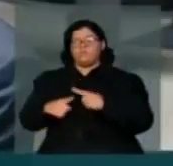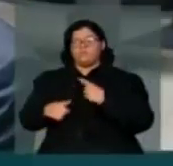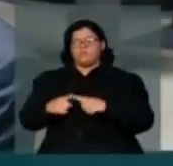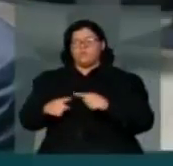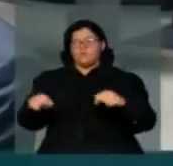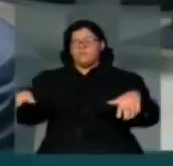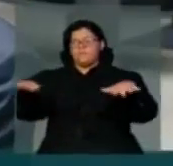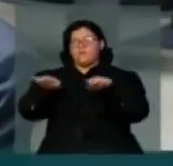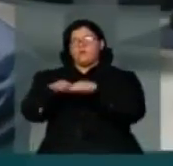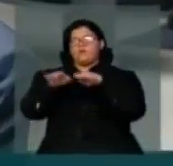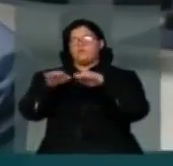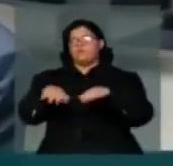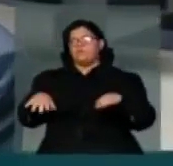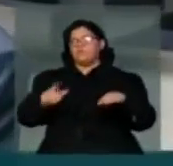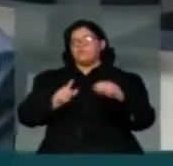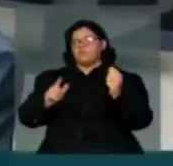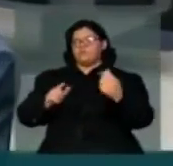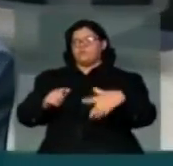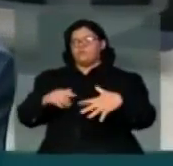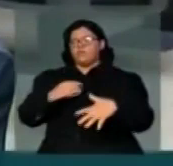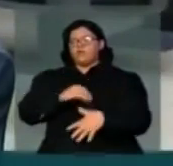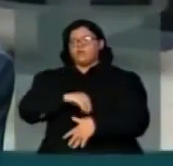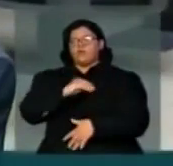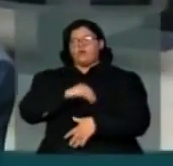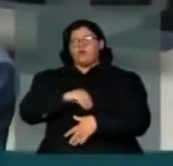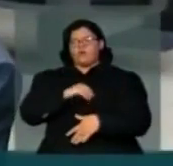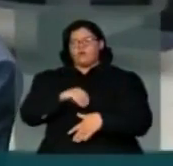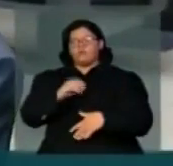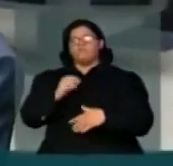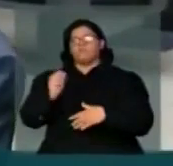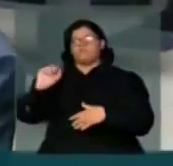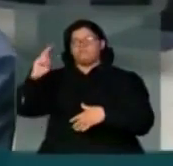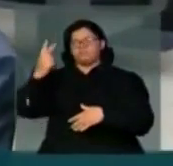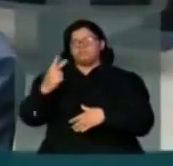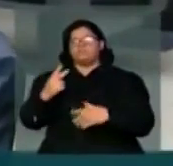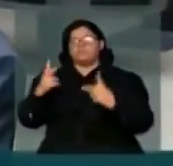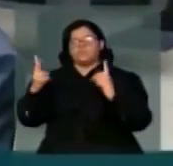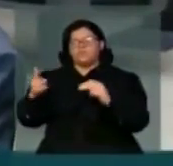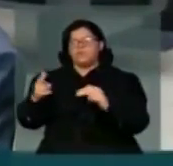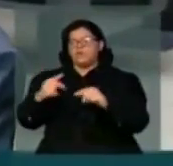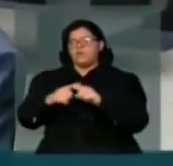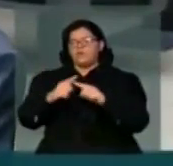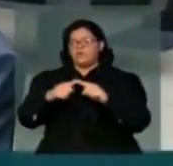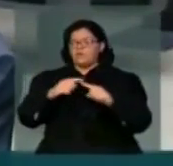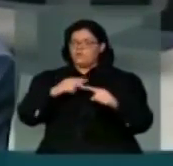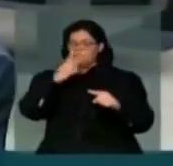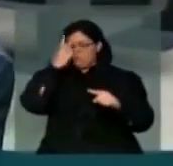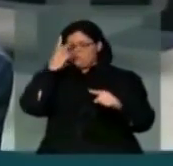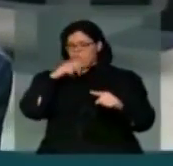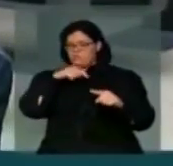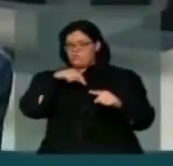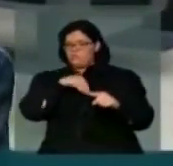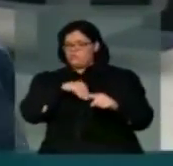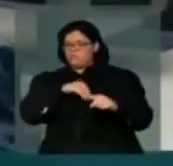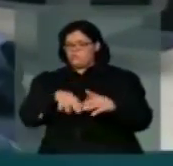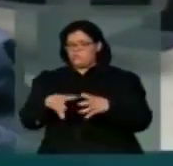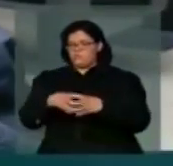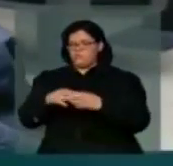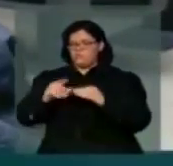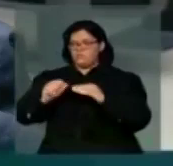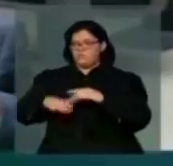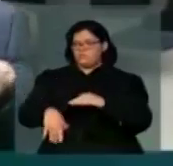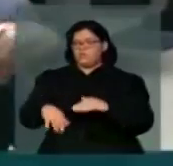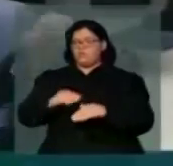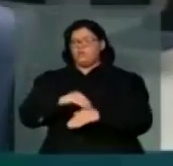Público Federal, em caráter semelhante, gerando muito desestímulo e desigualdade na categoria. O